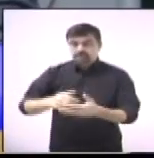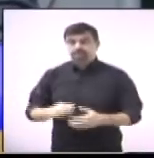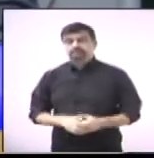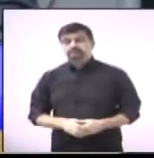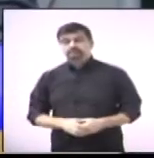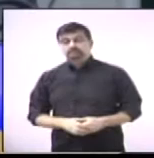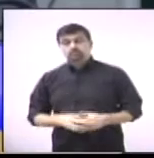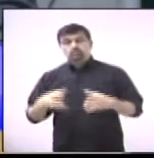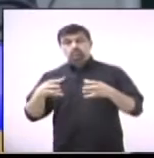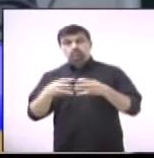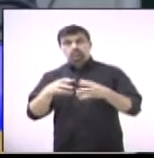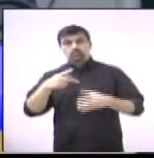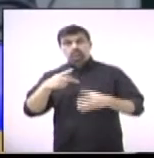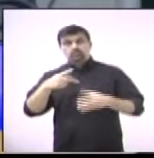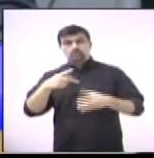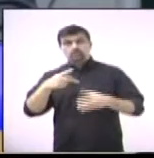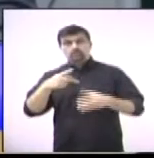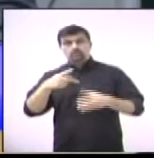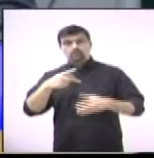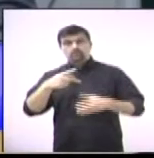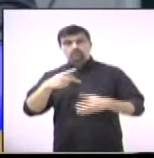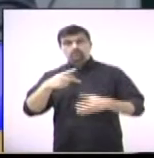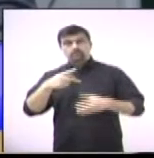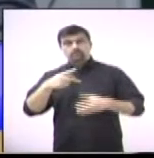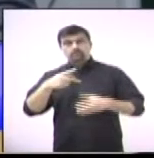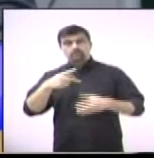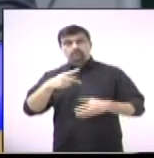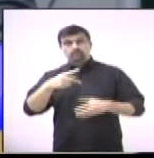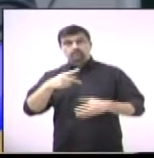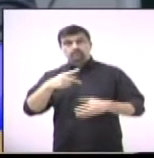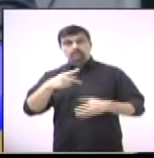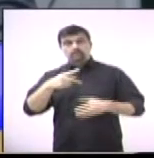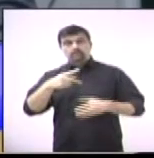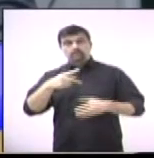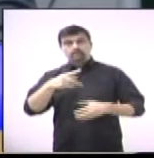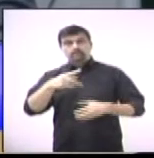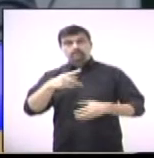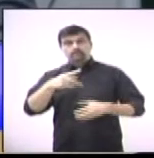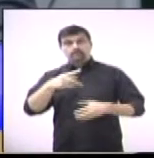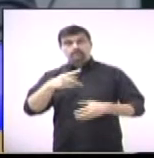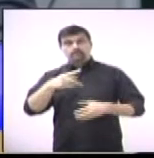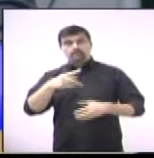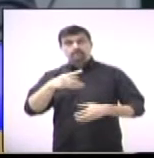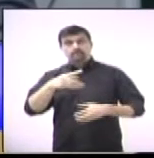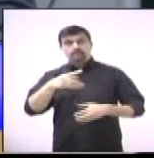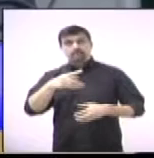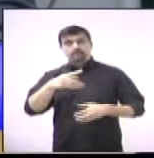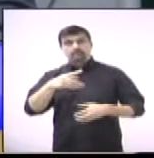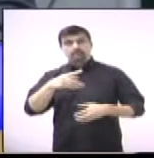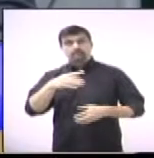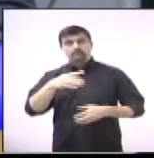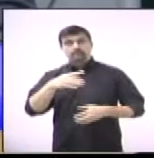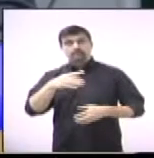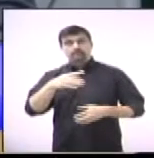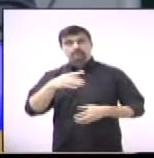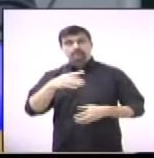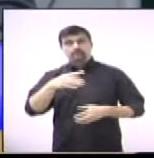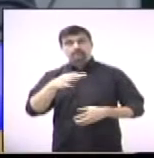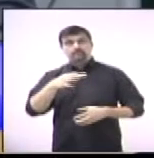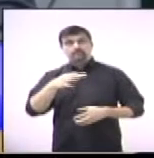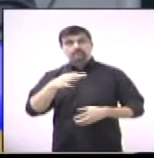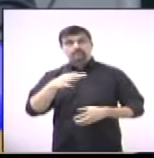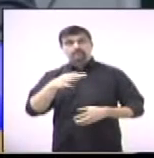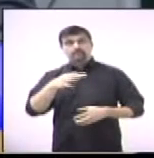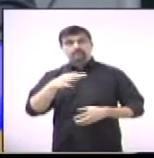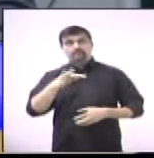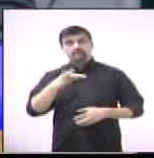apresentou, foi o partido que mais apresentou o número de novas filiações nos primeiros meses